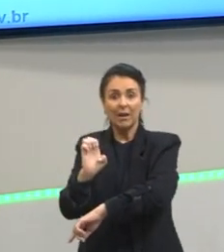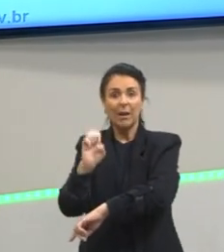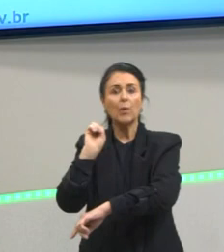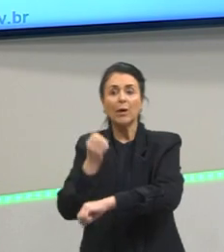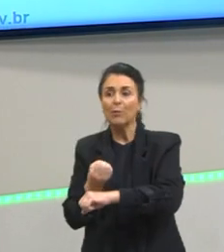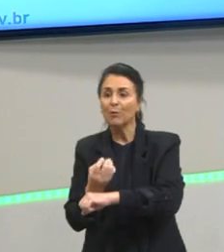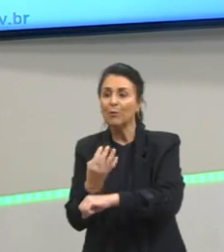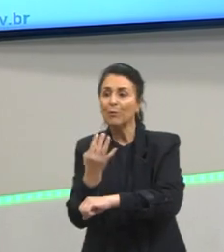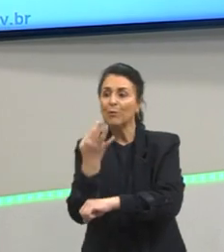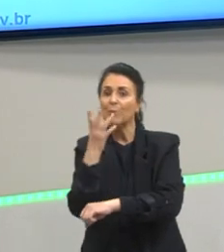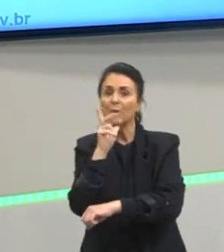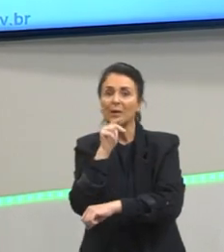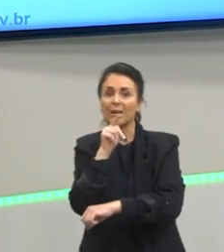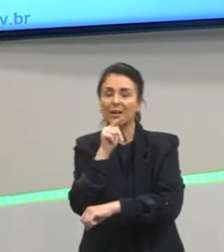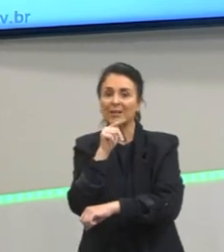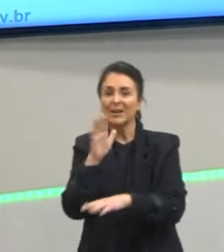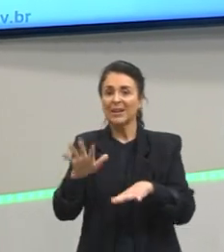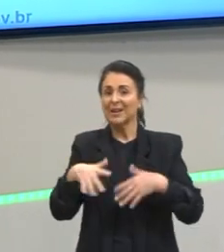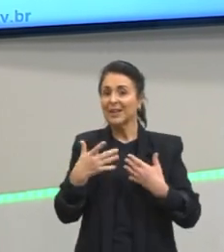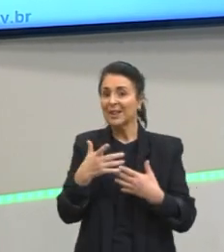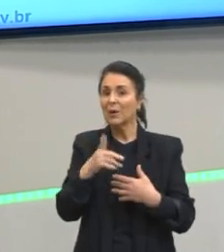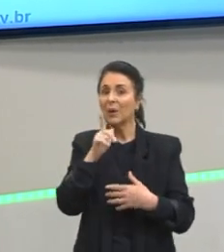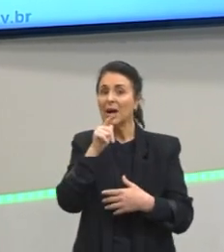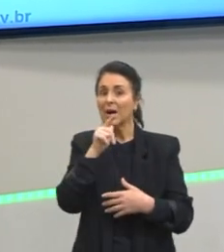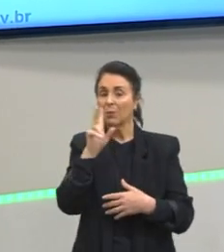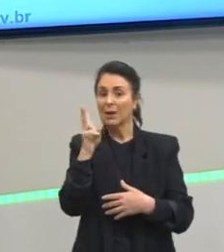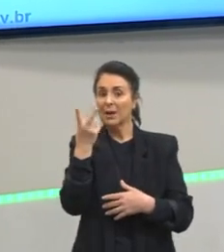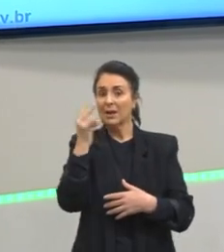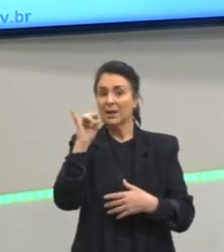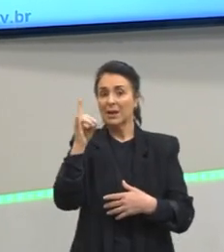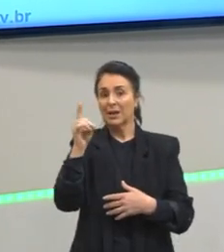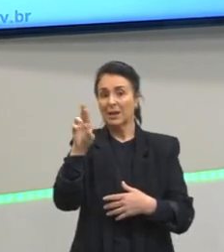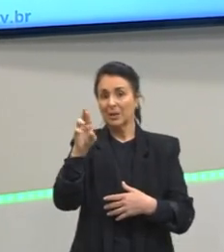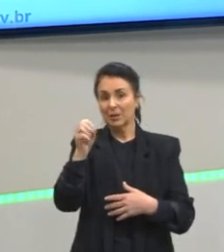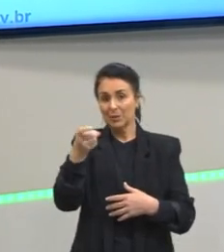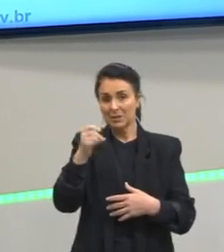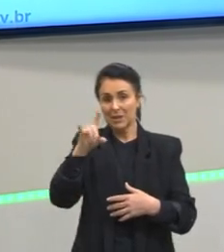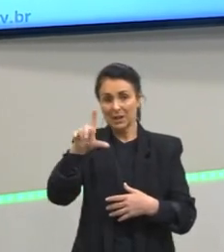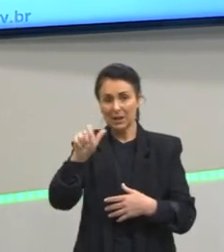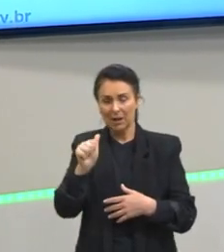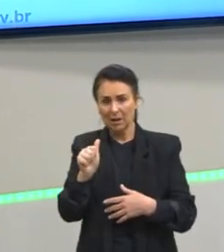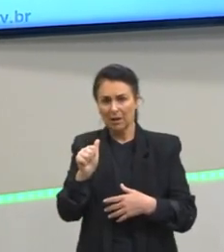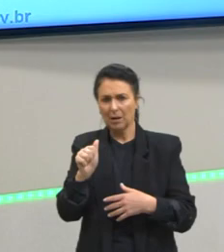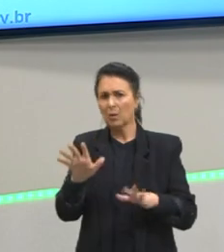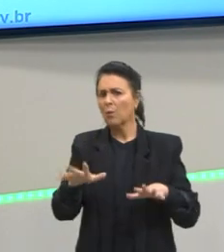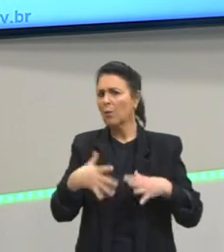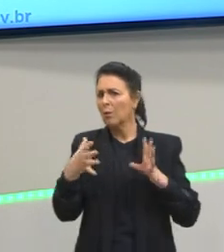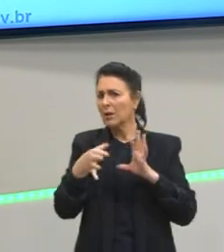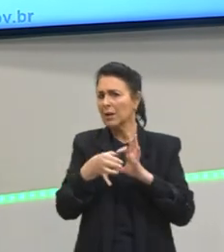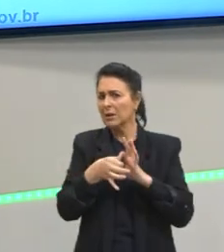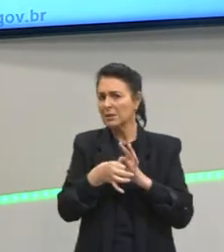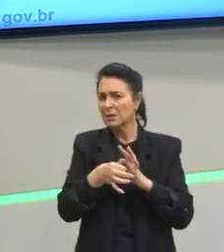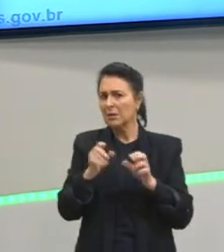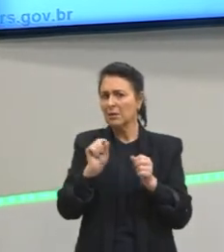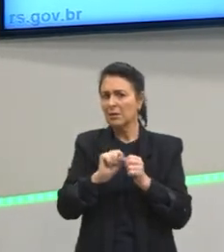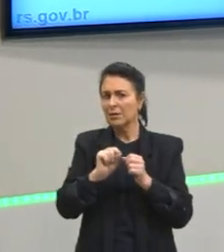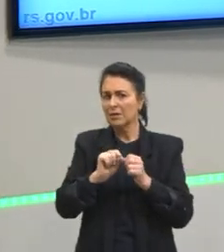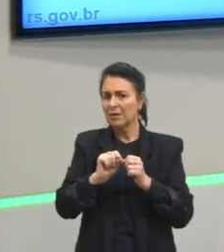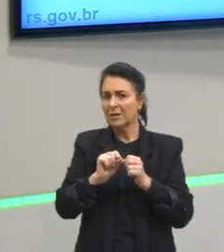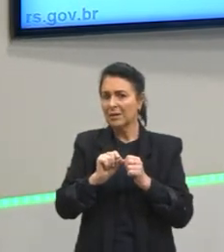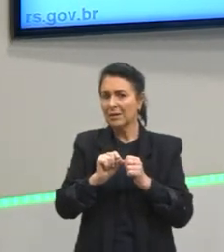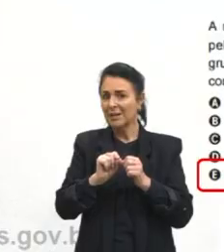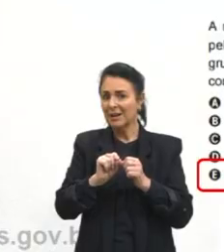água. Então, hidroxila e água que é polar, qual é o tipo de ligação que faz? A substância com